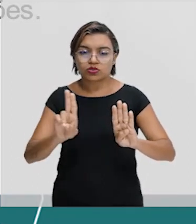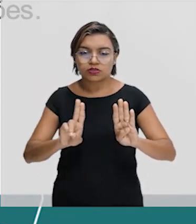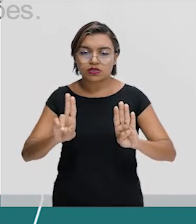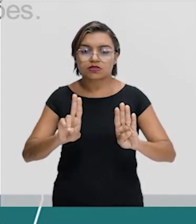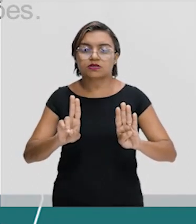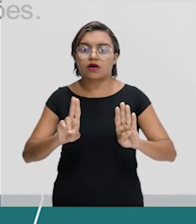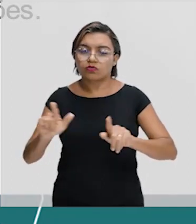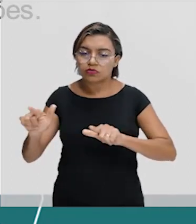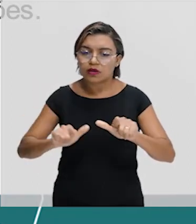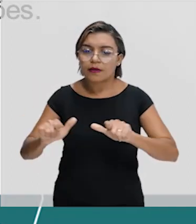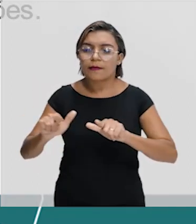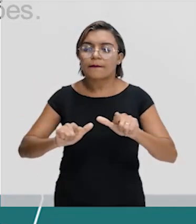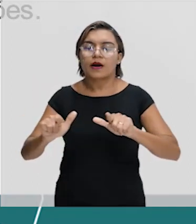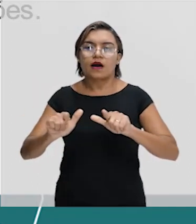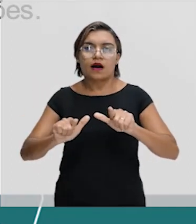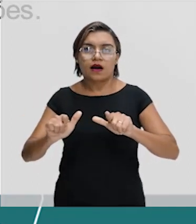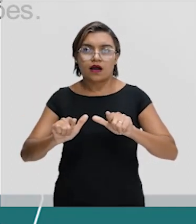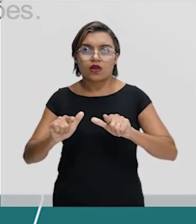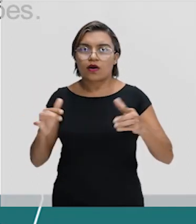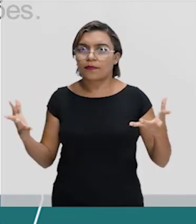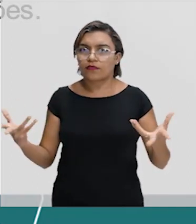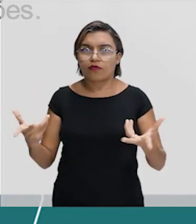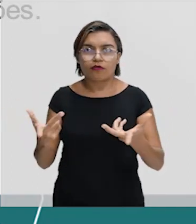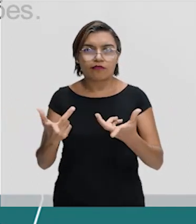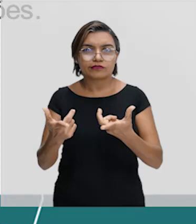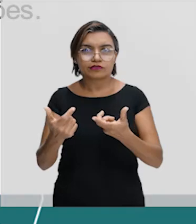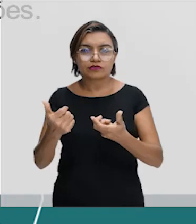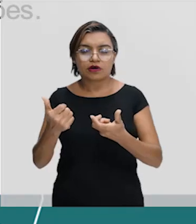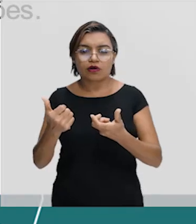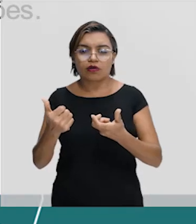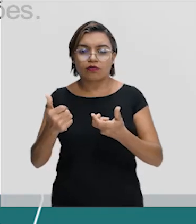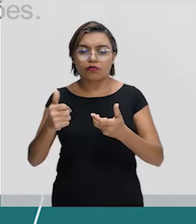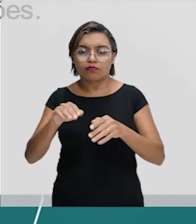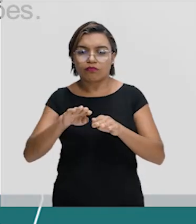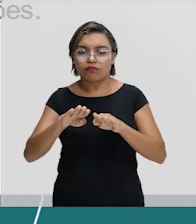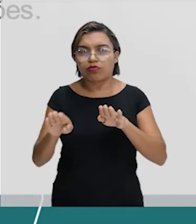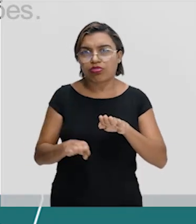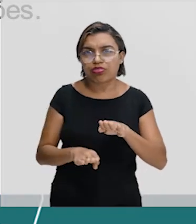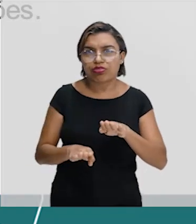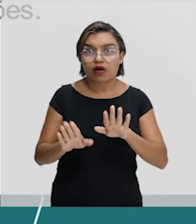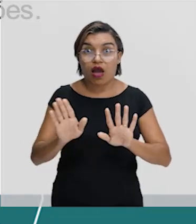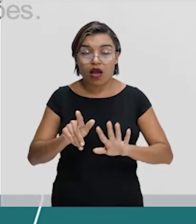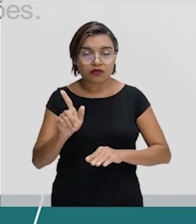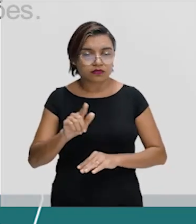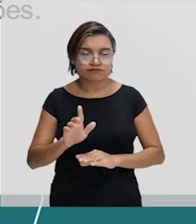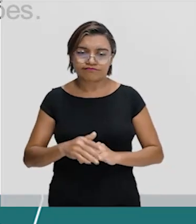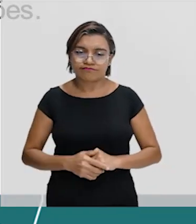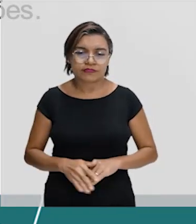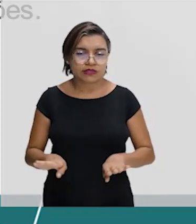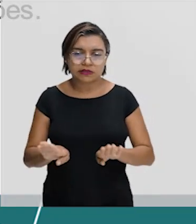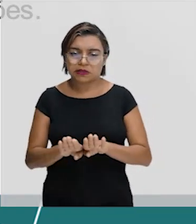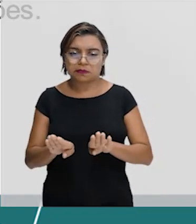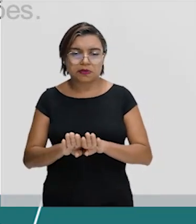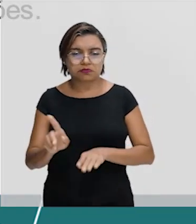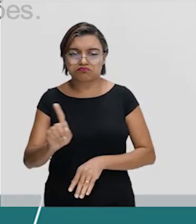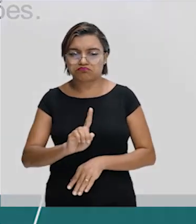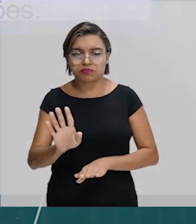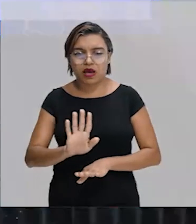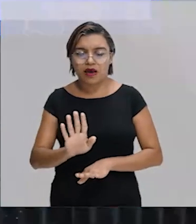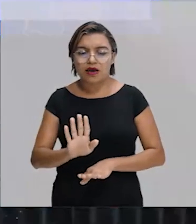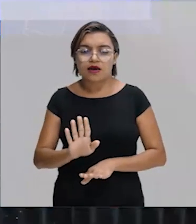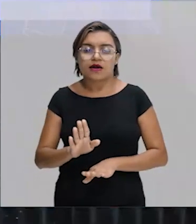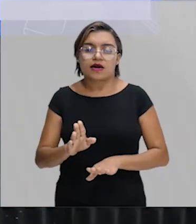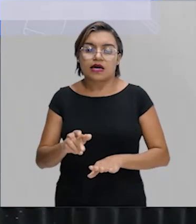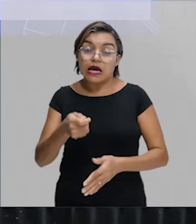utilização de mão de obra com baixa qualificação profissional, nós sabemos que ela é utilizada, mas não é esse o grande advento da globalização. Na realidade, a